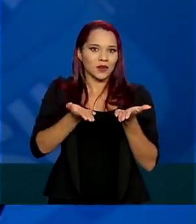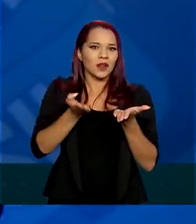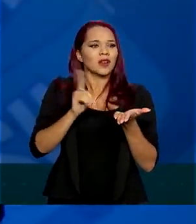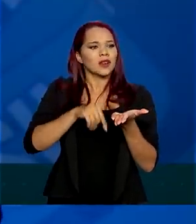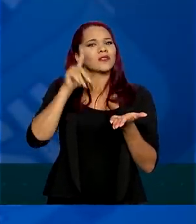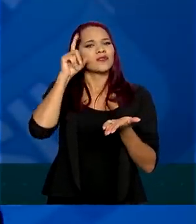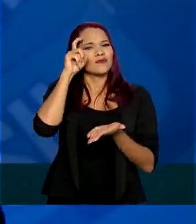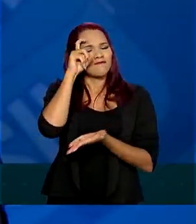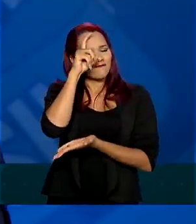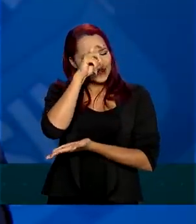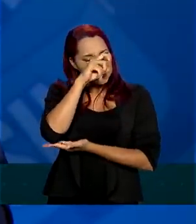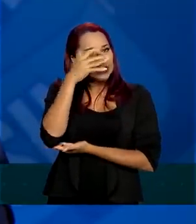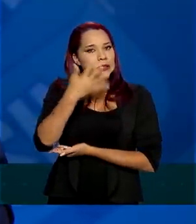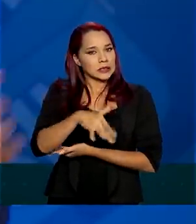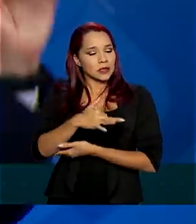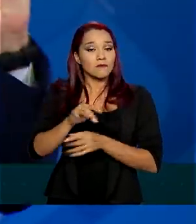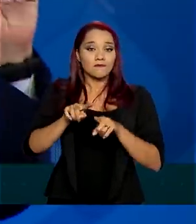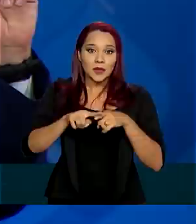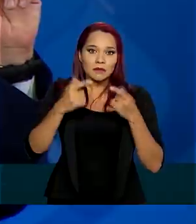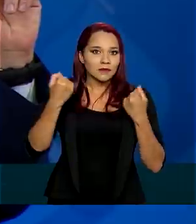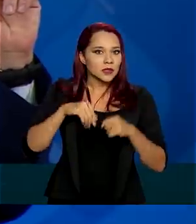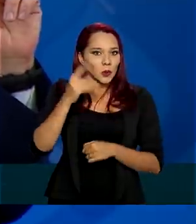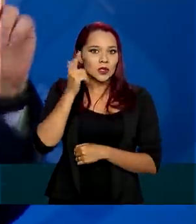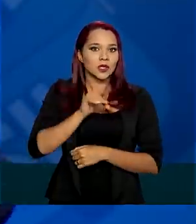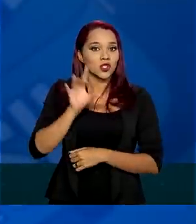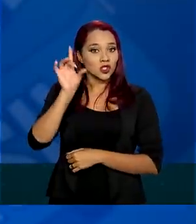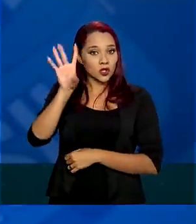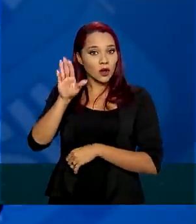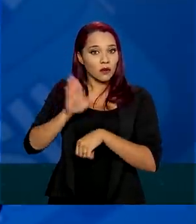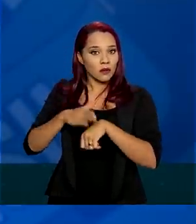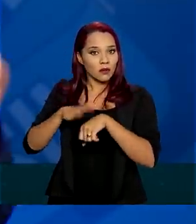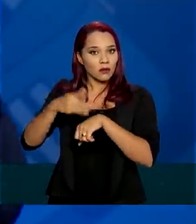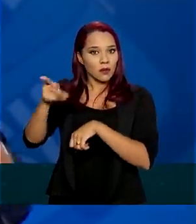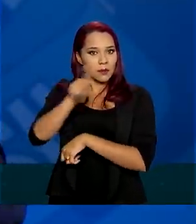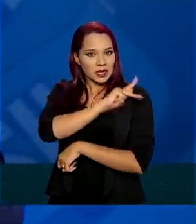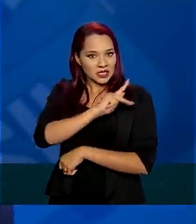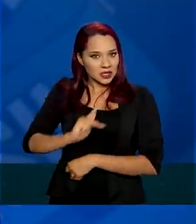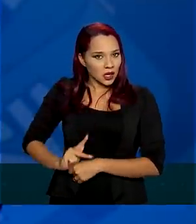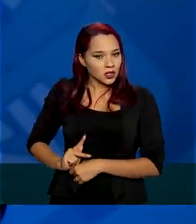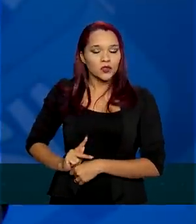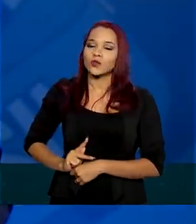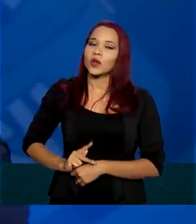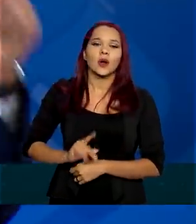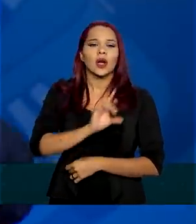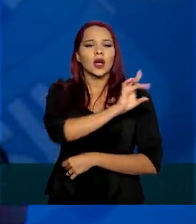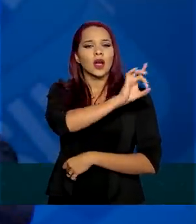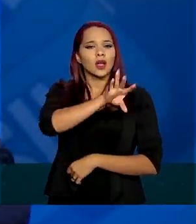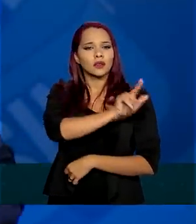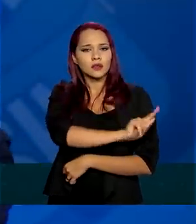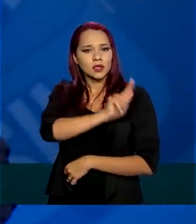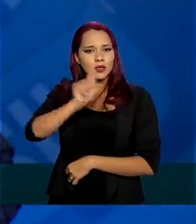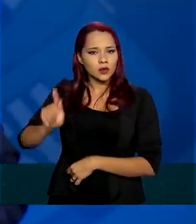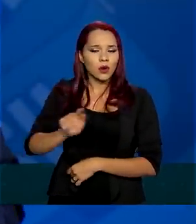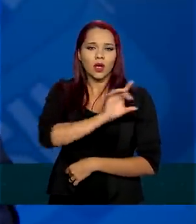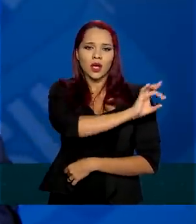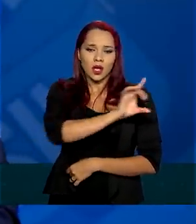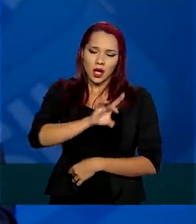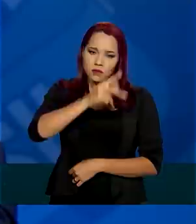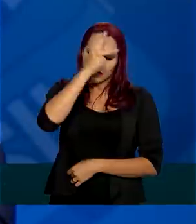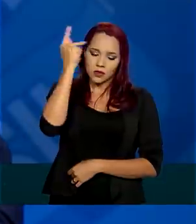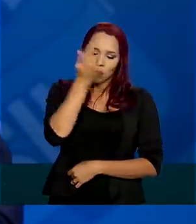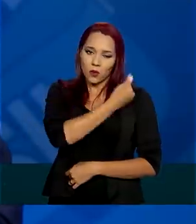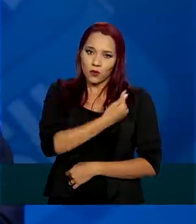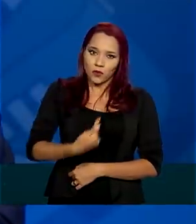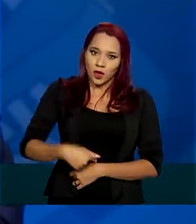sei que é complexo, mas nós temos que buscar não apenas o presidente. Cada gestor em cada cidade do Brasil, cada governador da federação